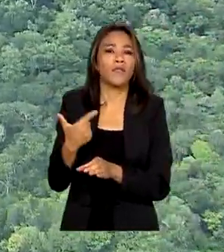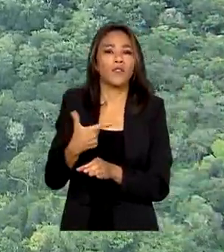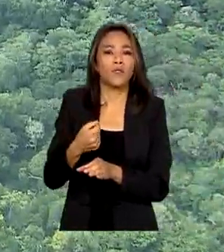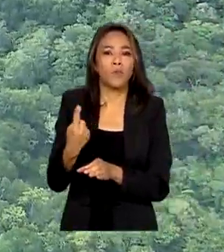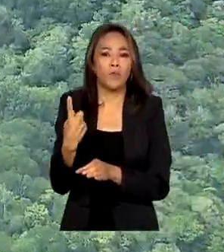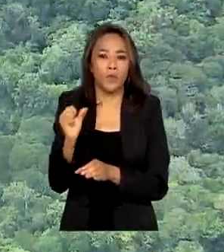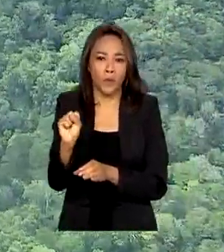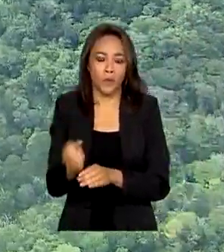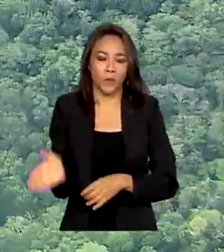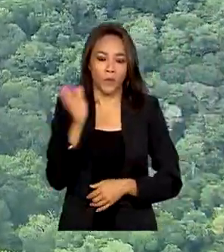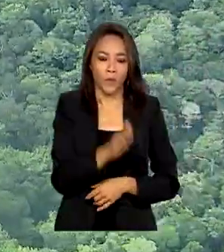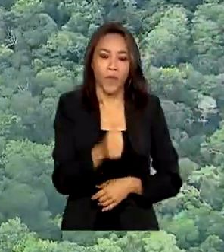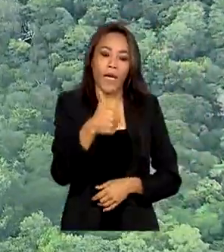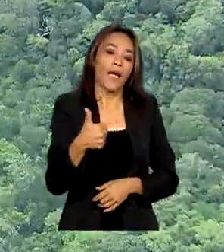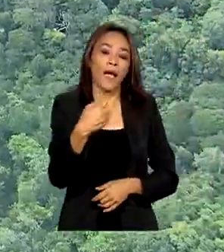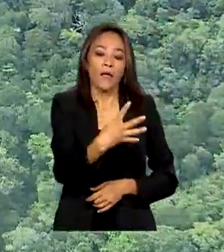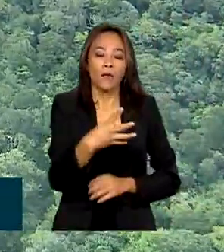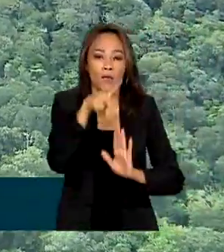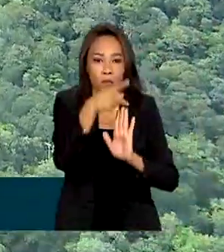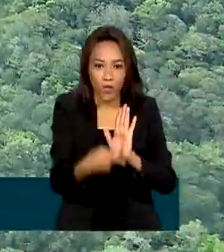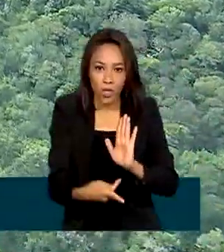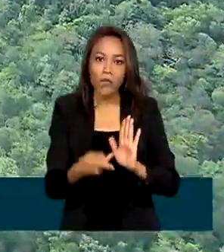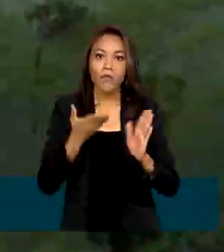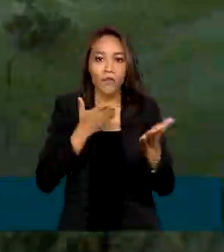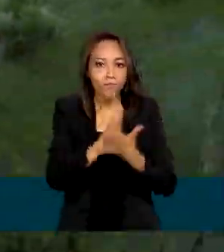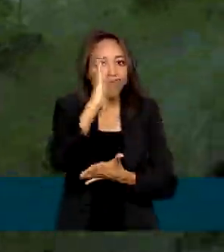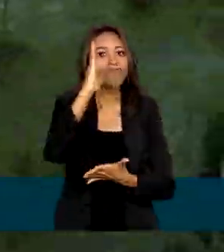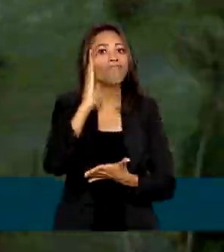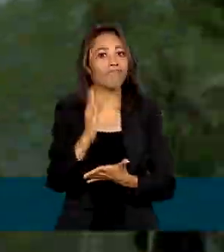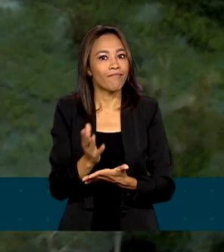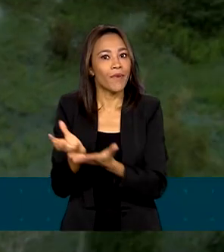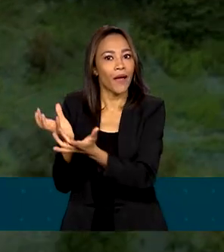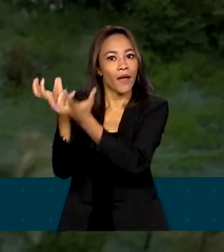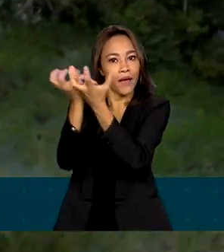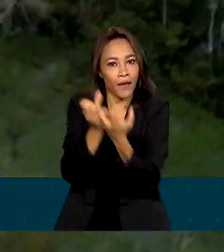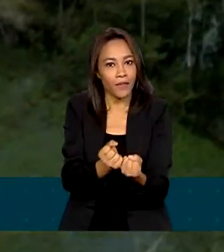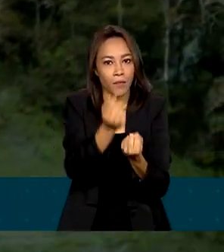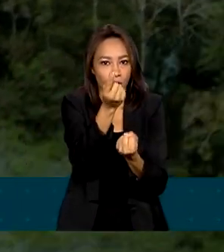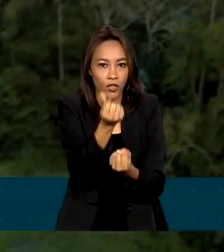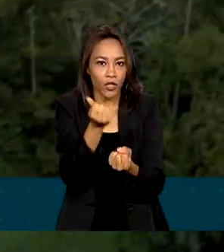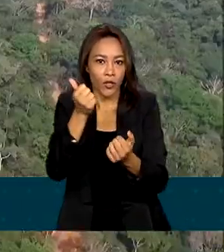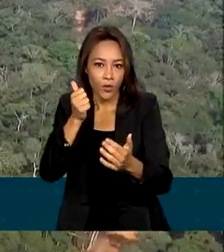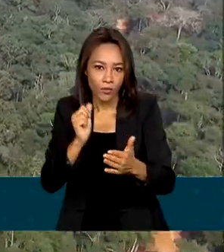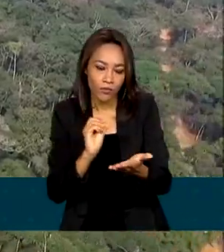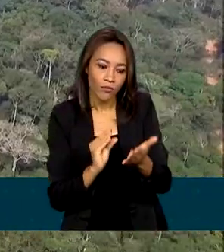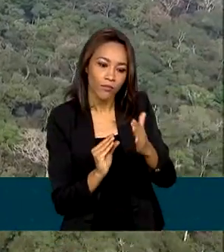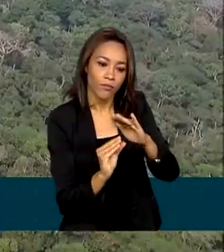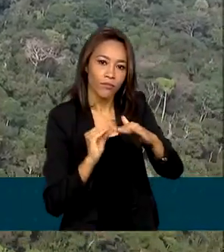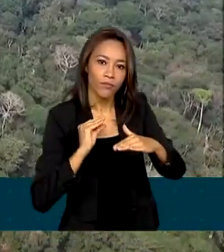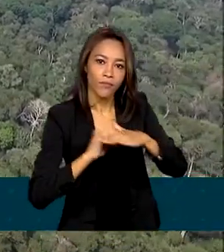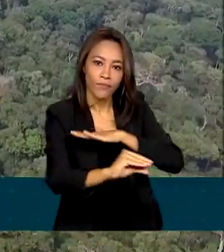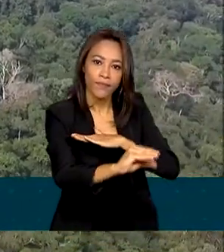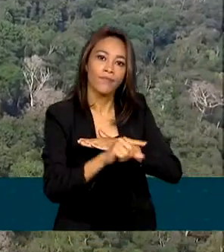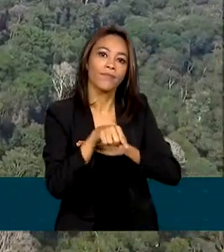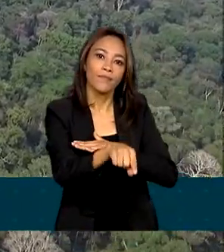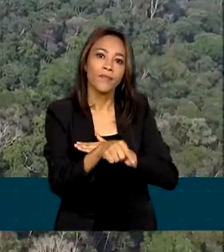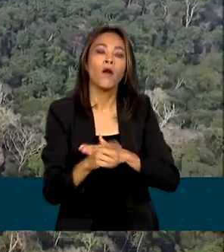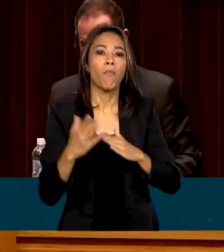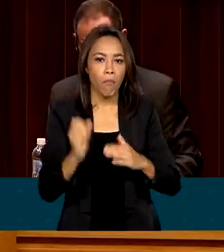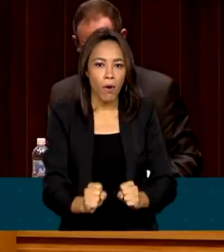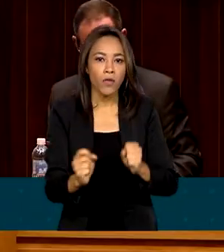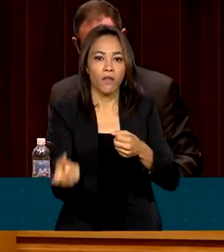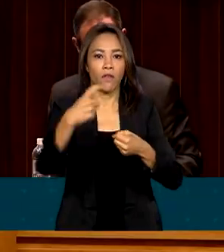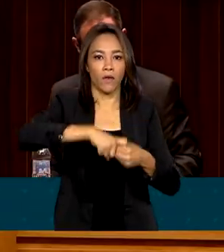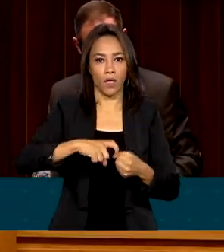14 projetos que estavam qualificados para receber verbas do Fundo Amazônia podem ser retomados este ano.